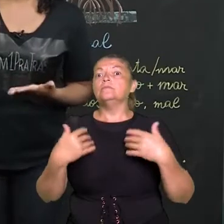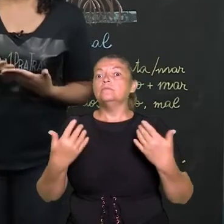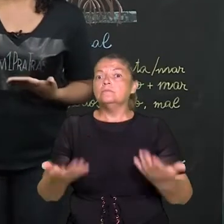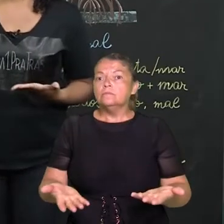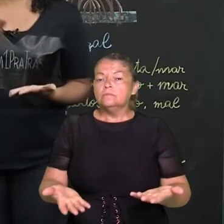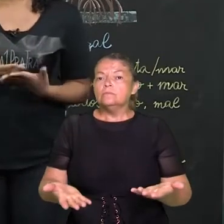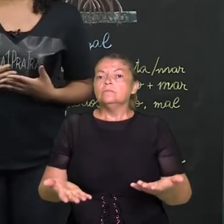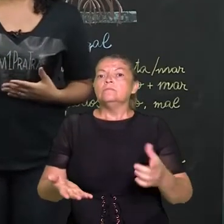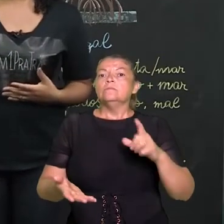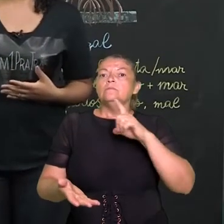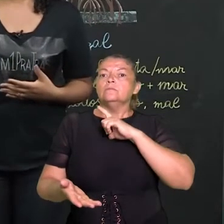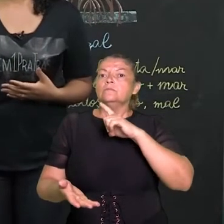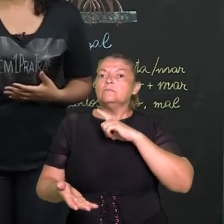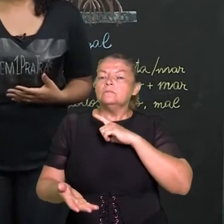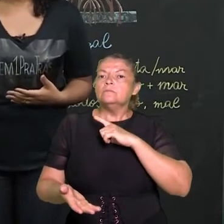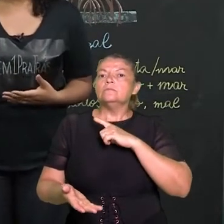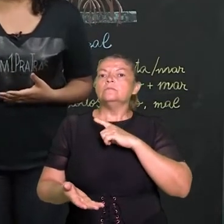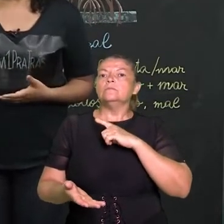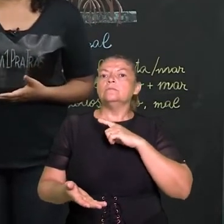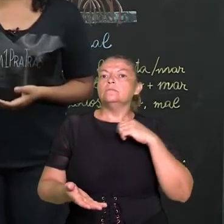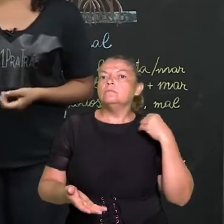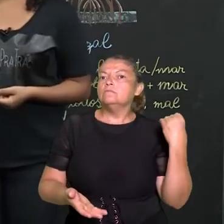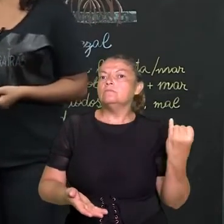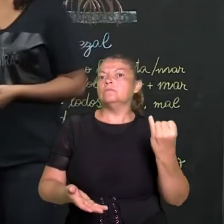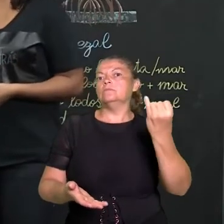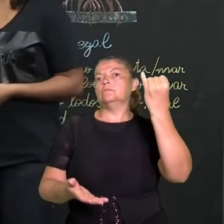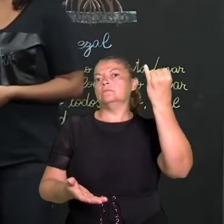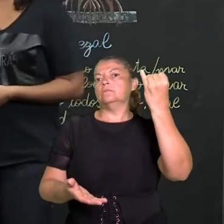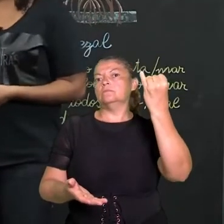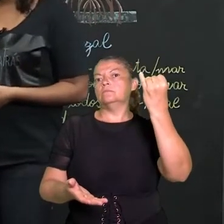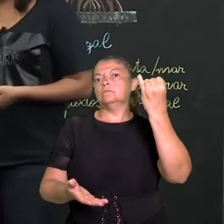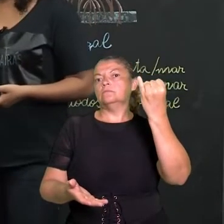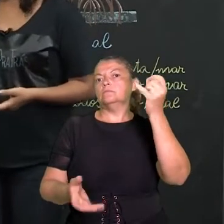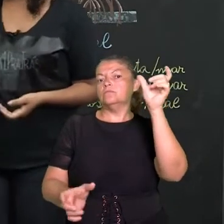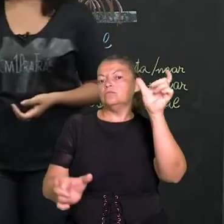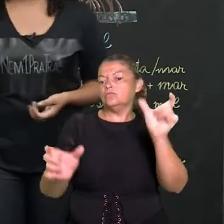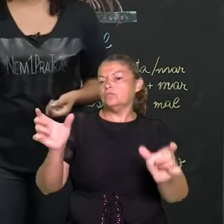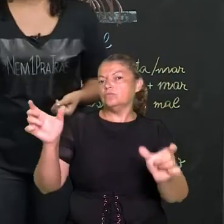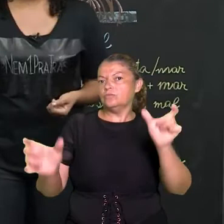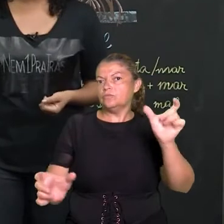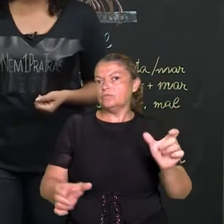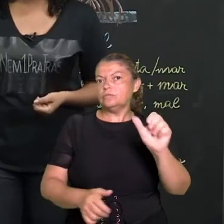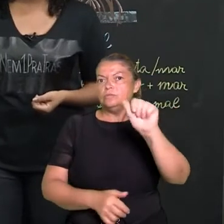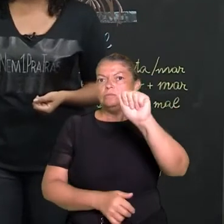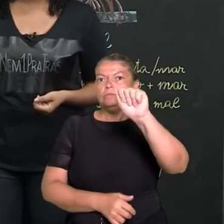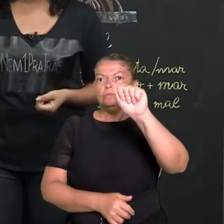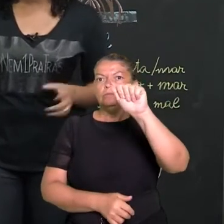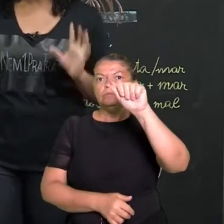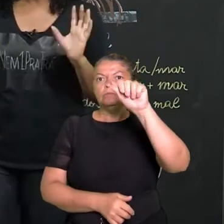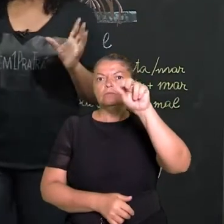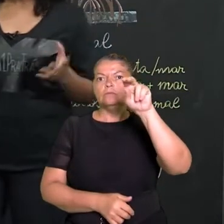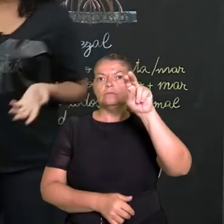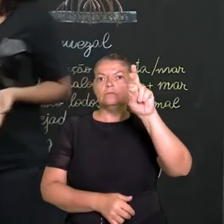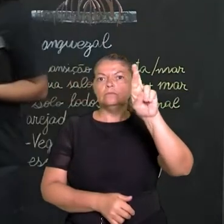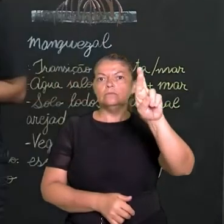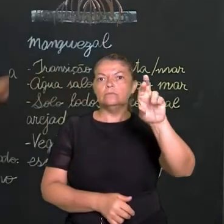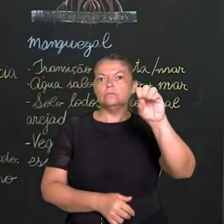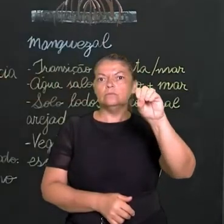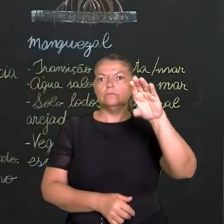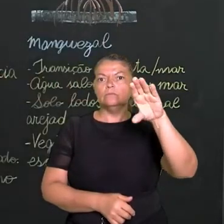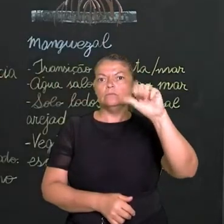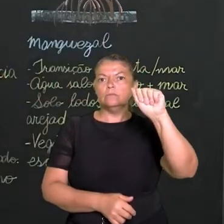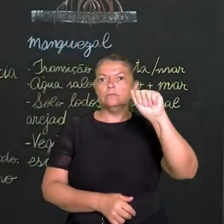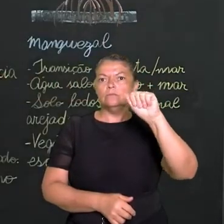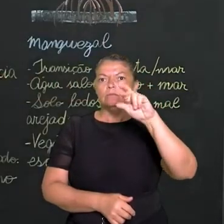justamente a forte presença dessas coníferas, dessas diminospermas, que é o caso aí da araucária. E a gente